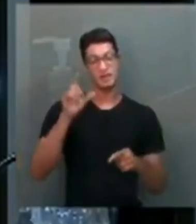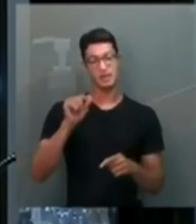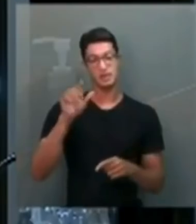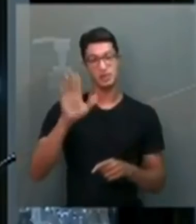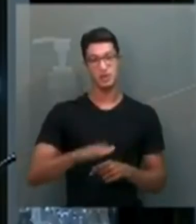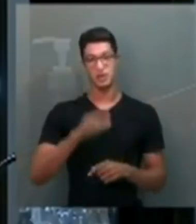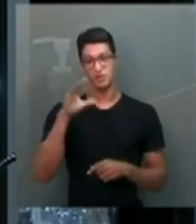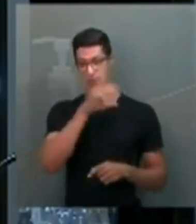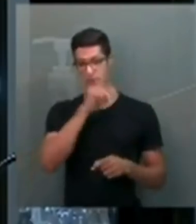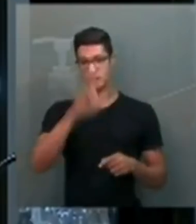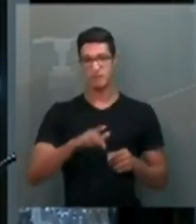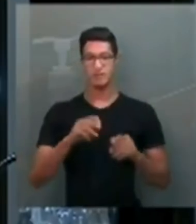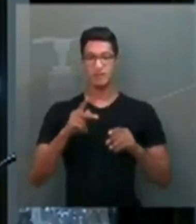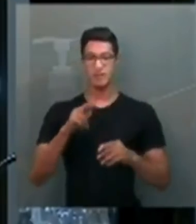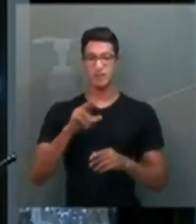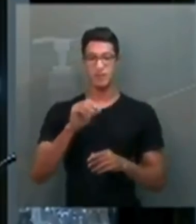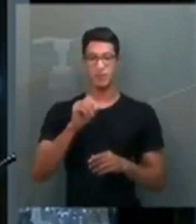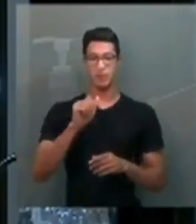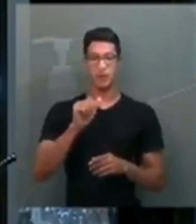Isso é proatividade.